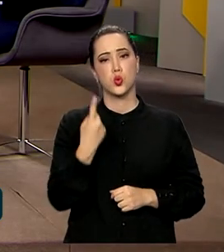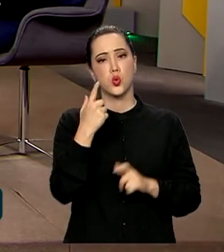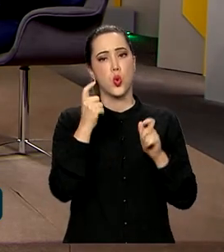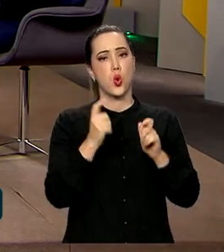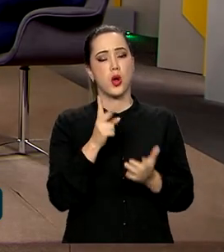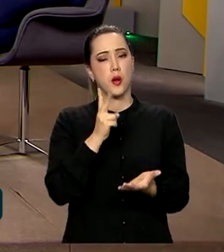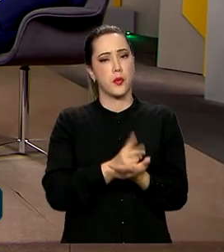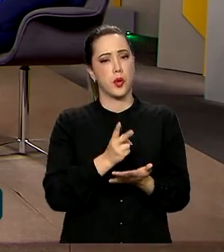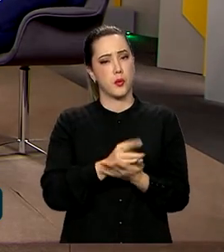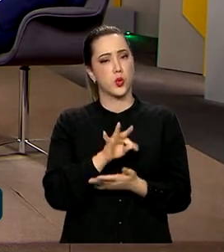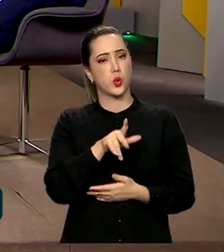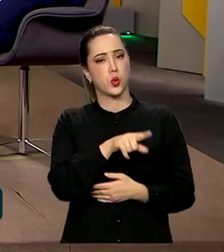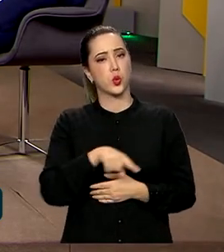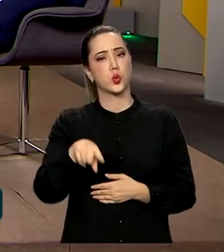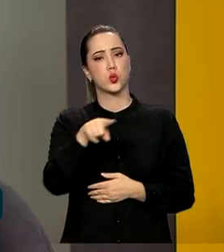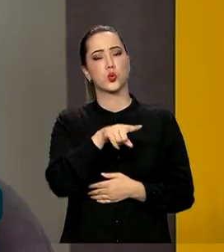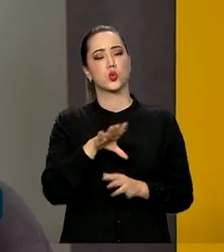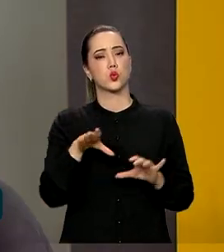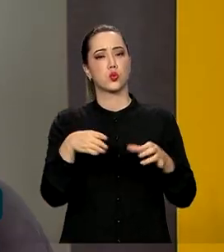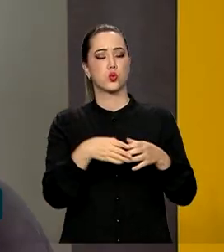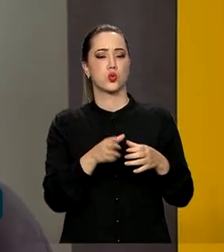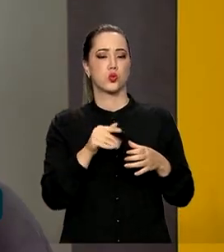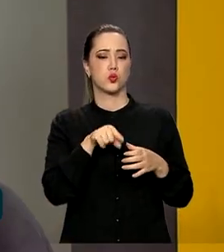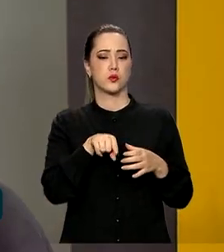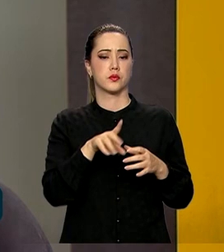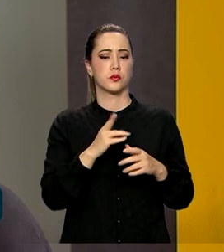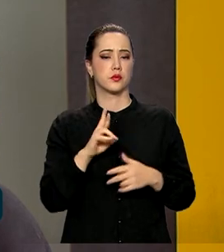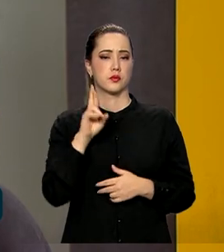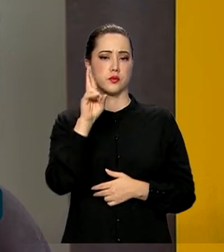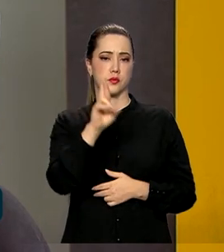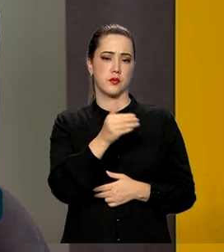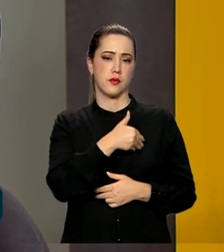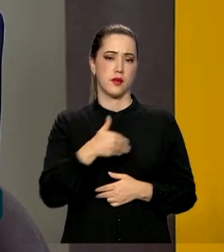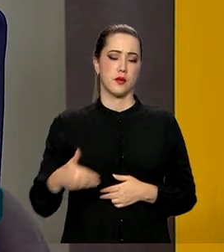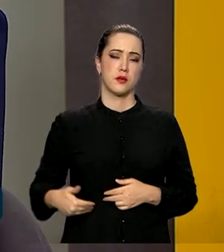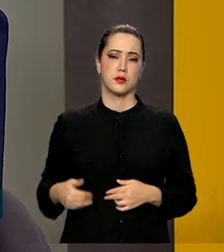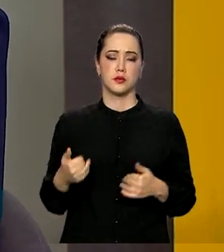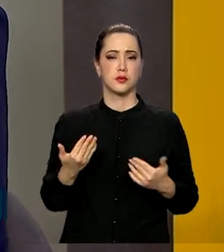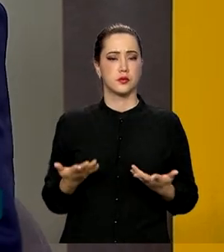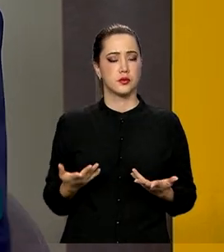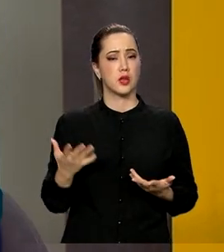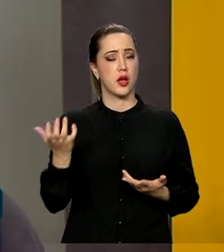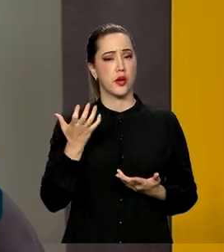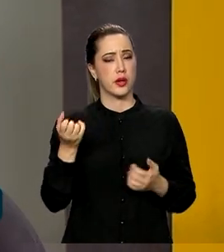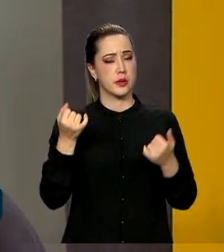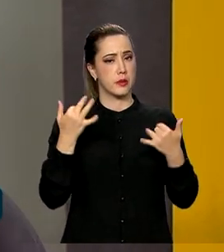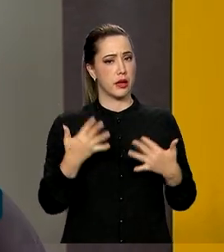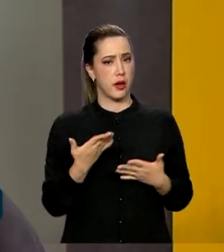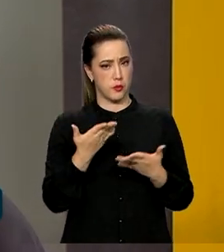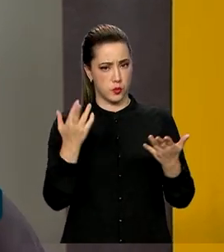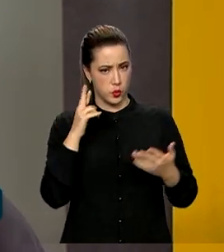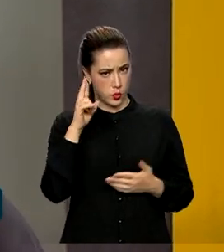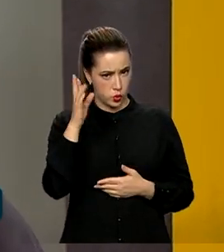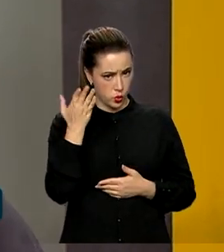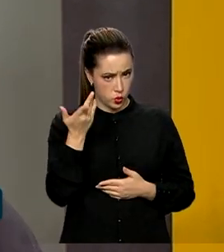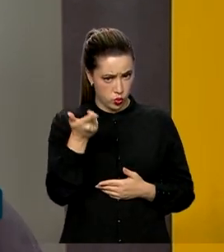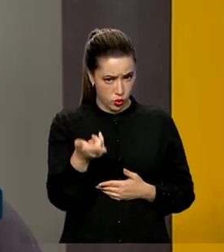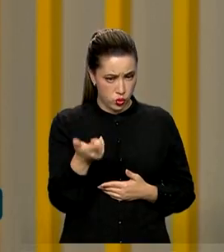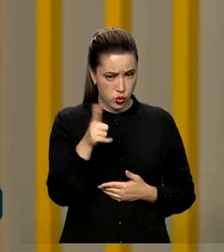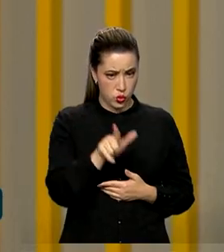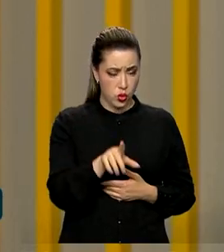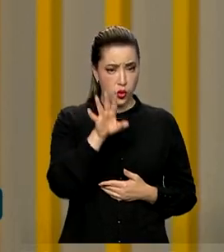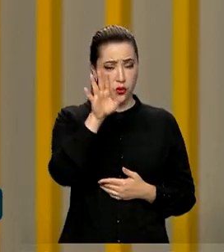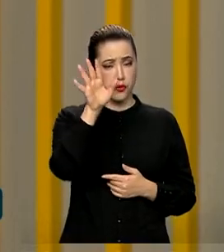local, todas as representações do governo. Agora, eu queria comentar com o senhor aí um pouquinho sobre o